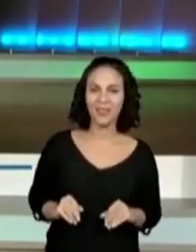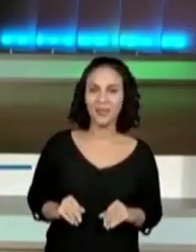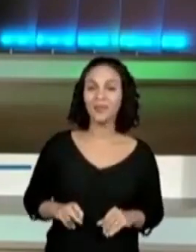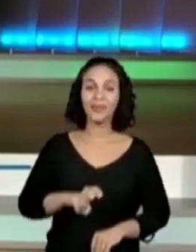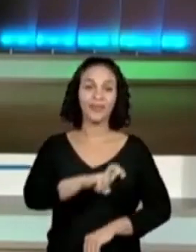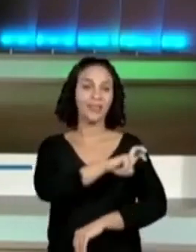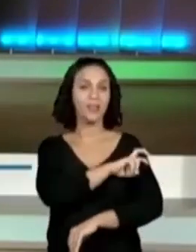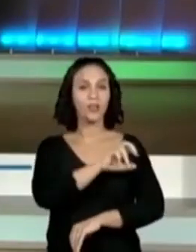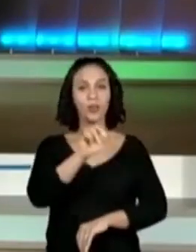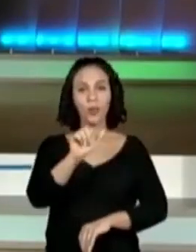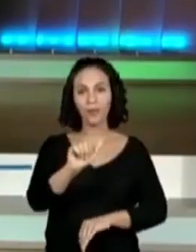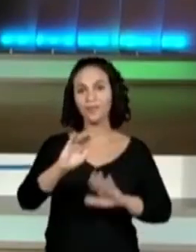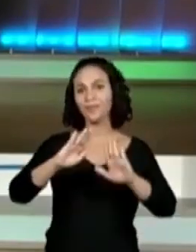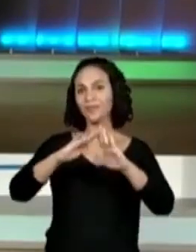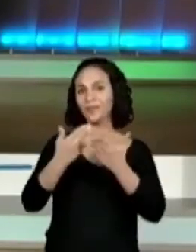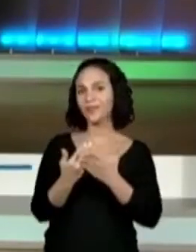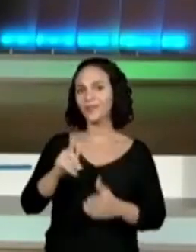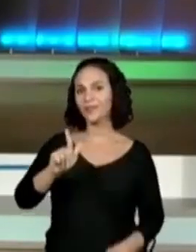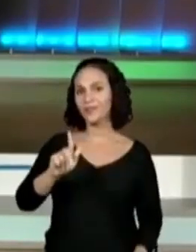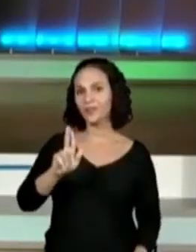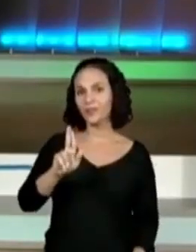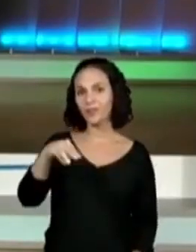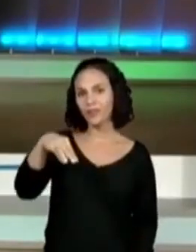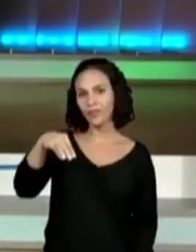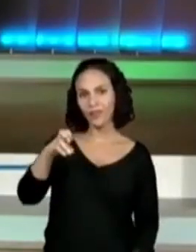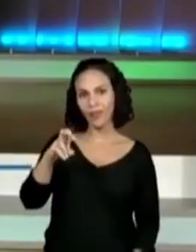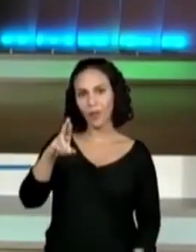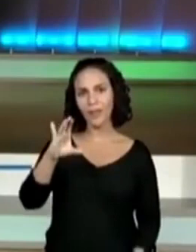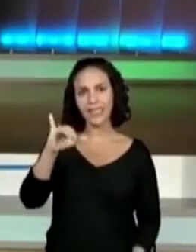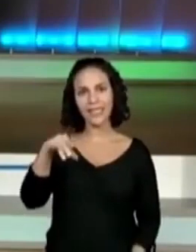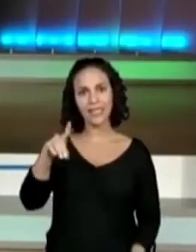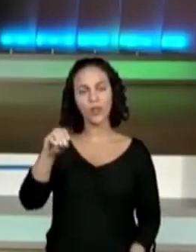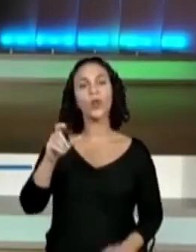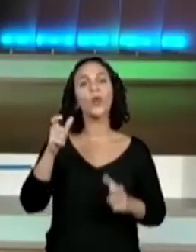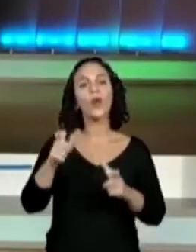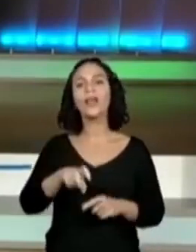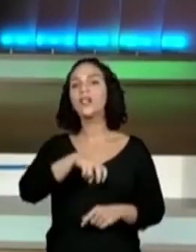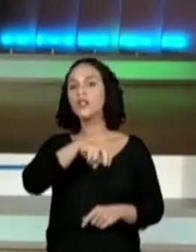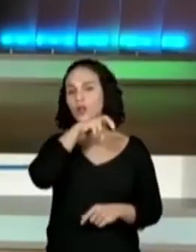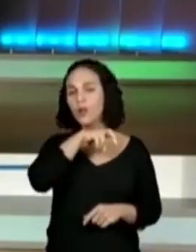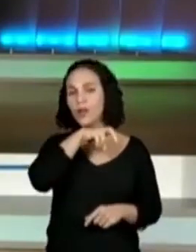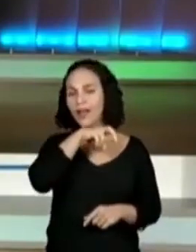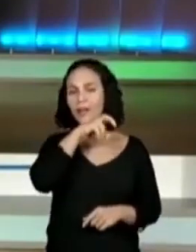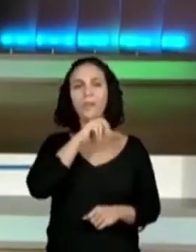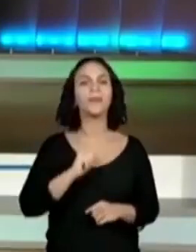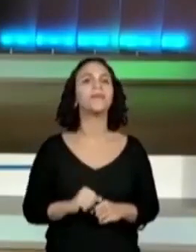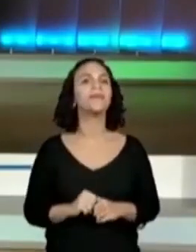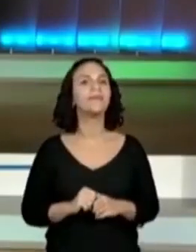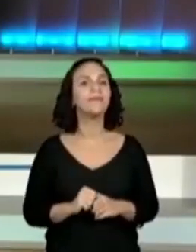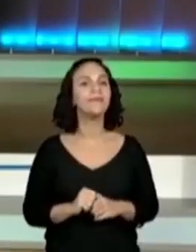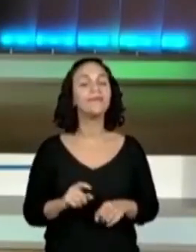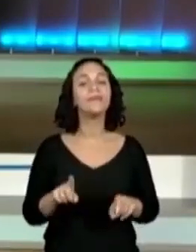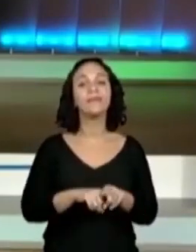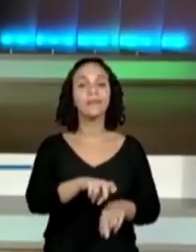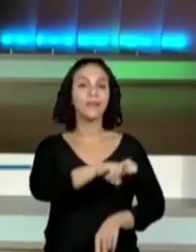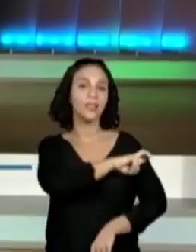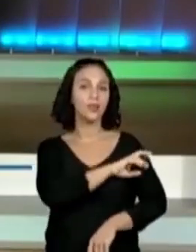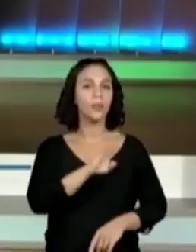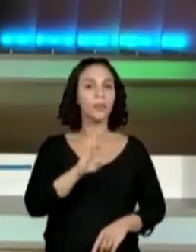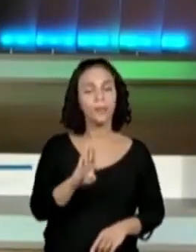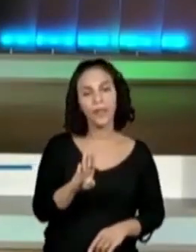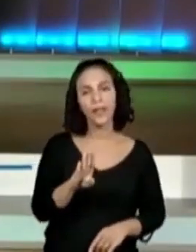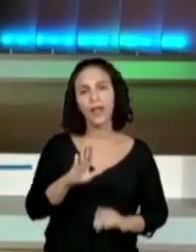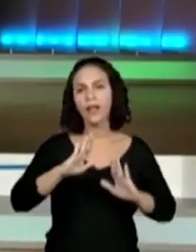ano A da escola Gumercindo Gonçalves de Sorocaba, o pessoal participando. Quinto ano B da